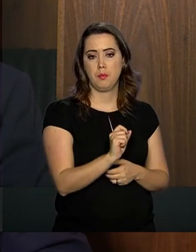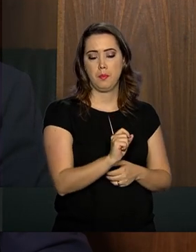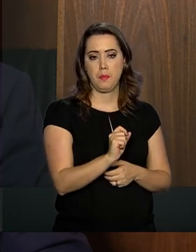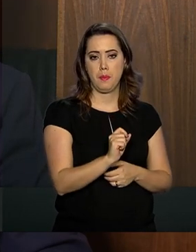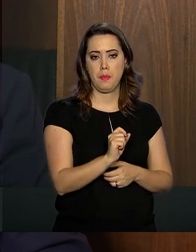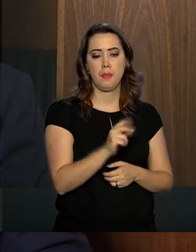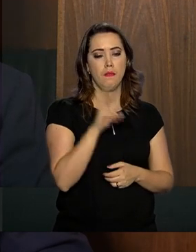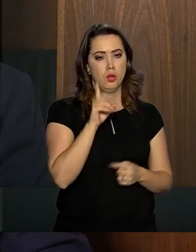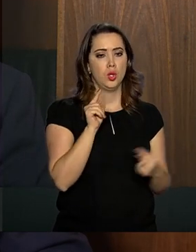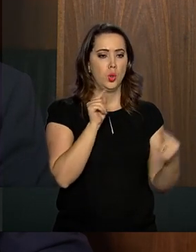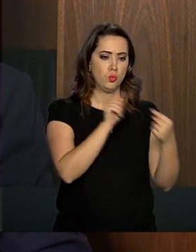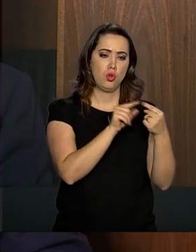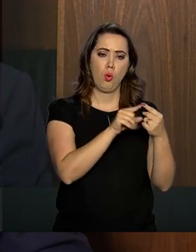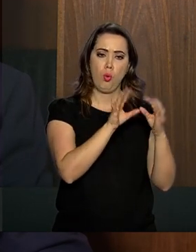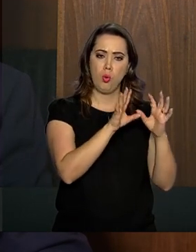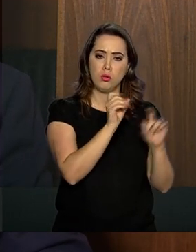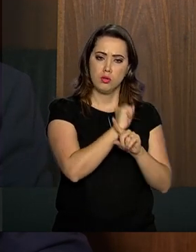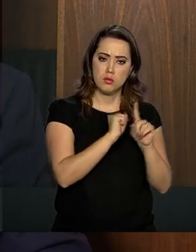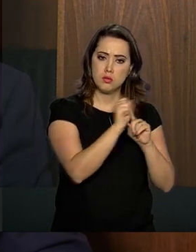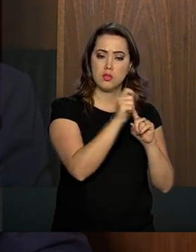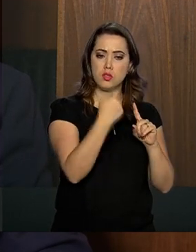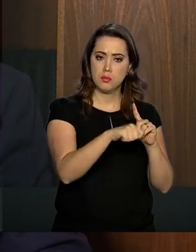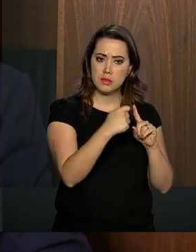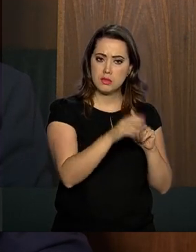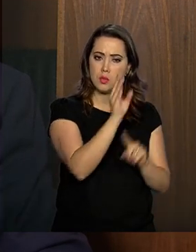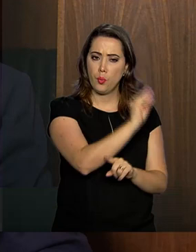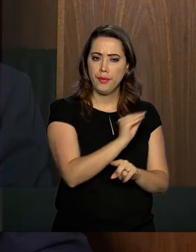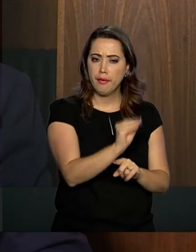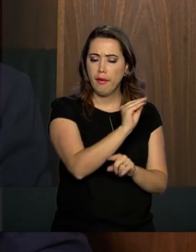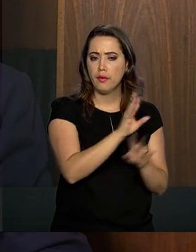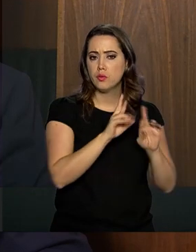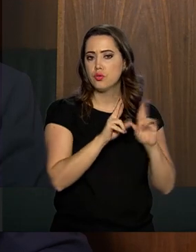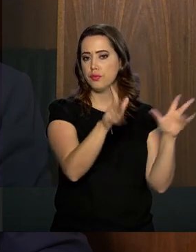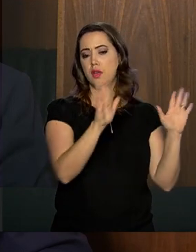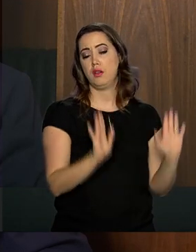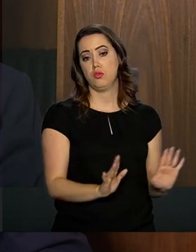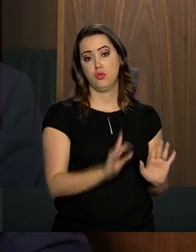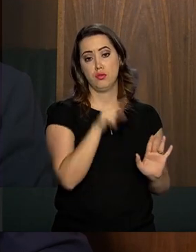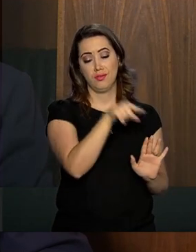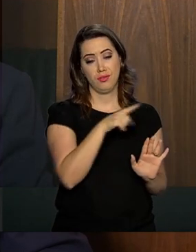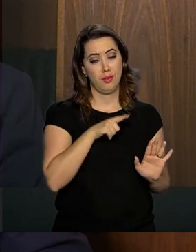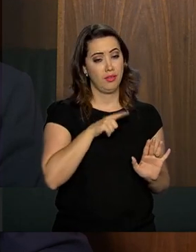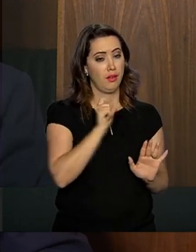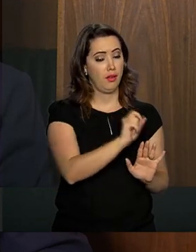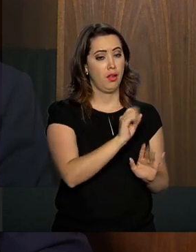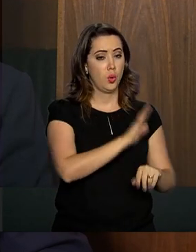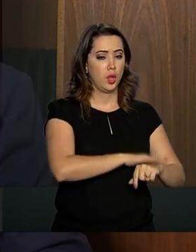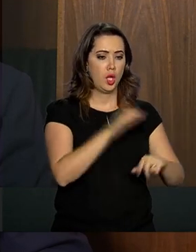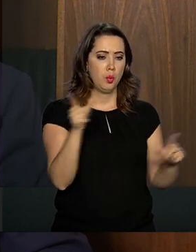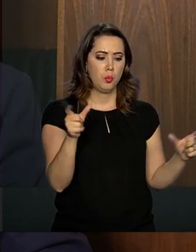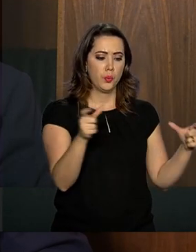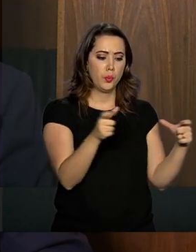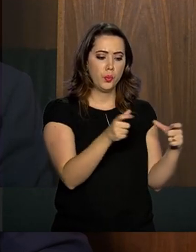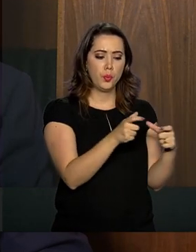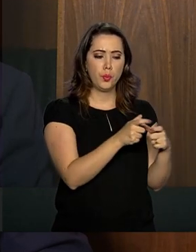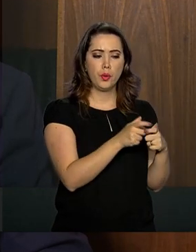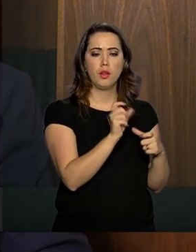há um consenso na sociedade de que eles precisariam ser tratados de uma forma diferenciada. Então, eles têm um tempo menor